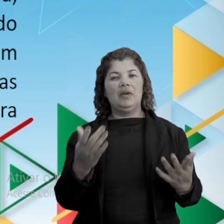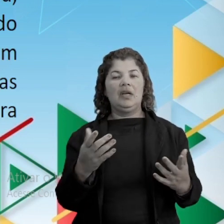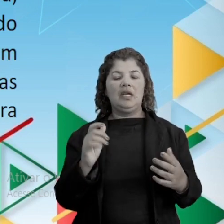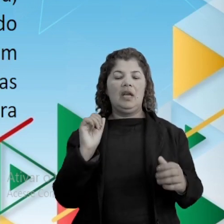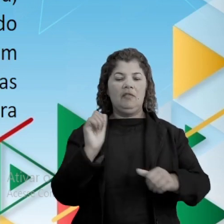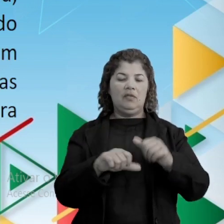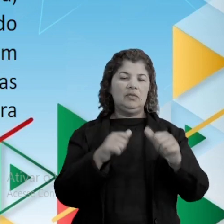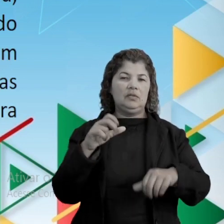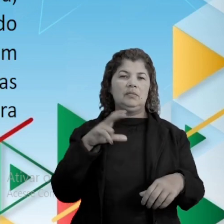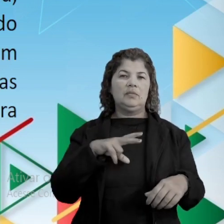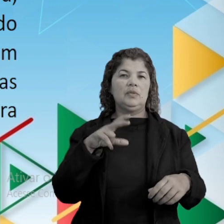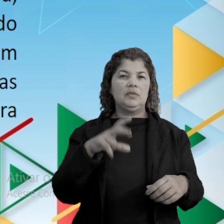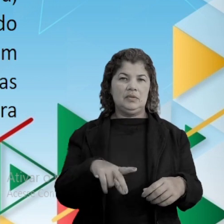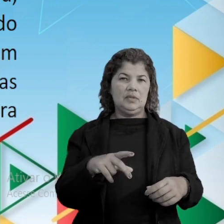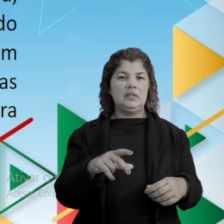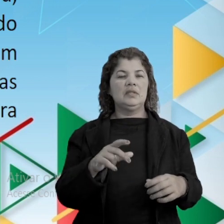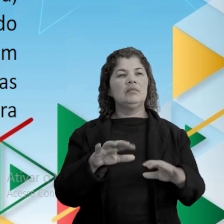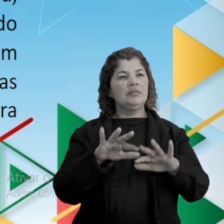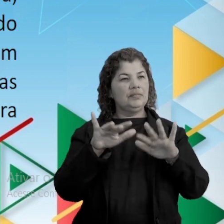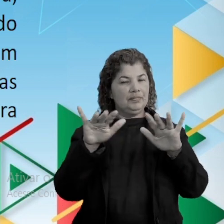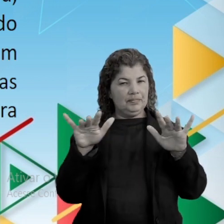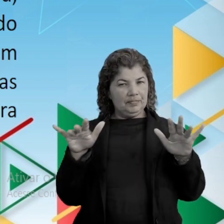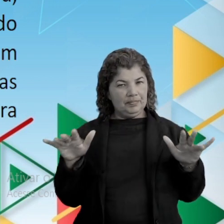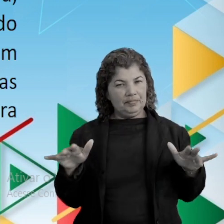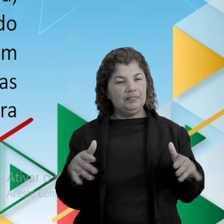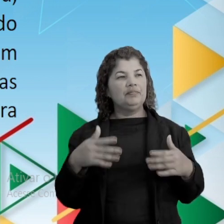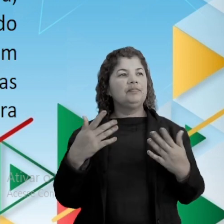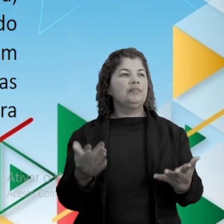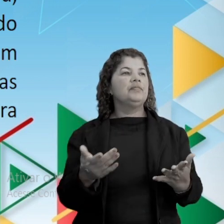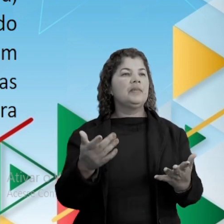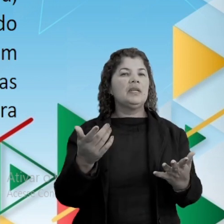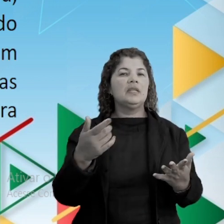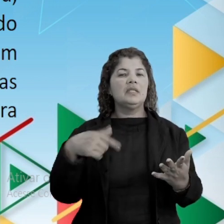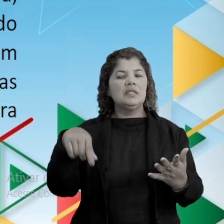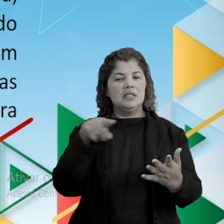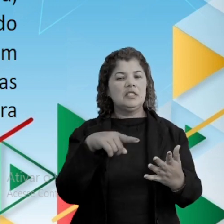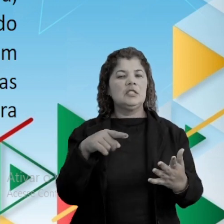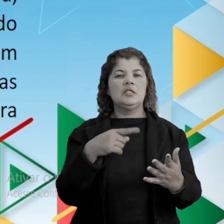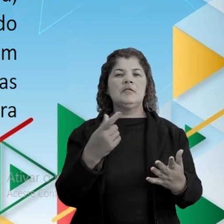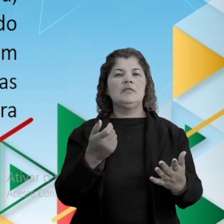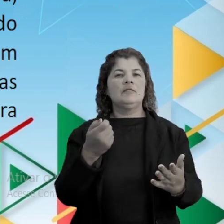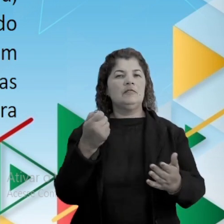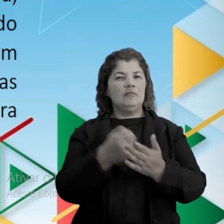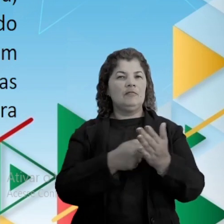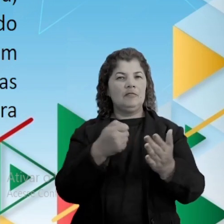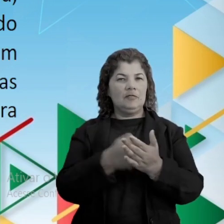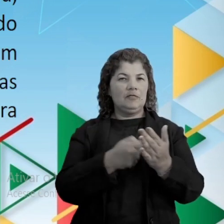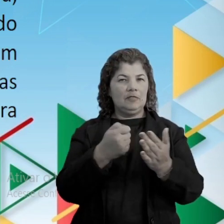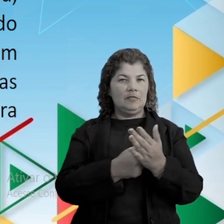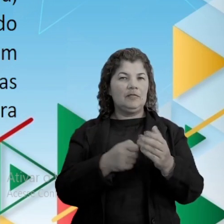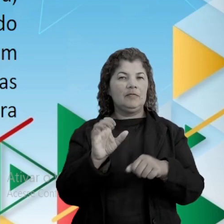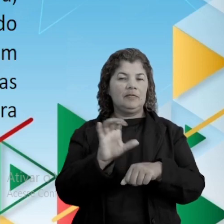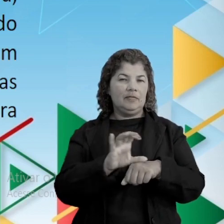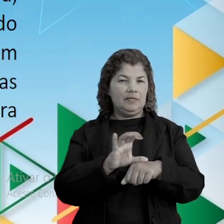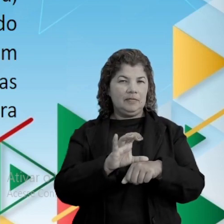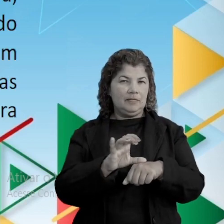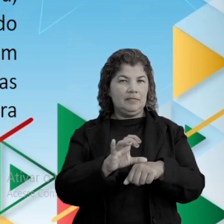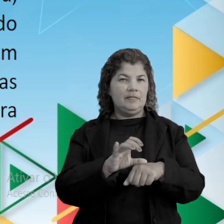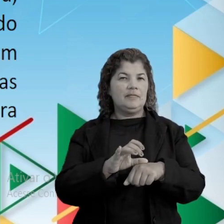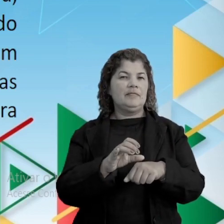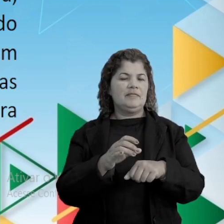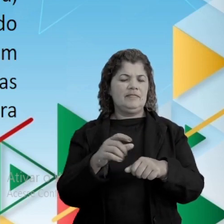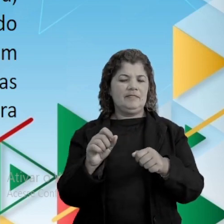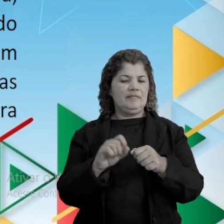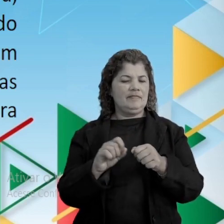convocaram eleições para as cortes constitucionais. Então, a maioria dos deputados